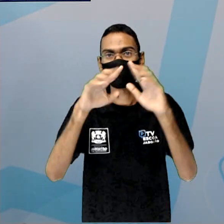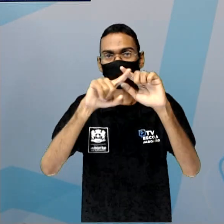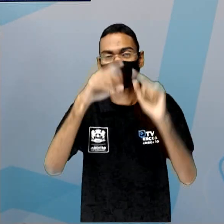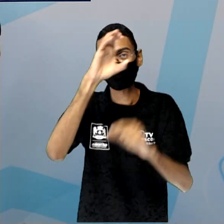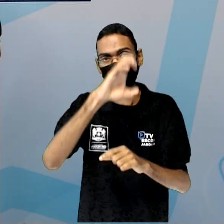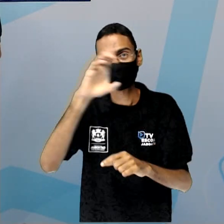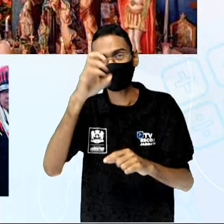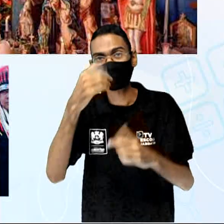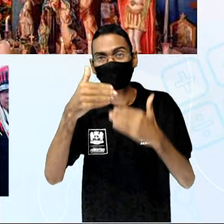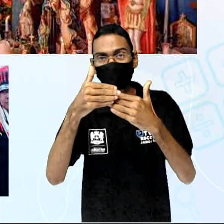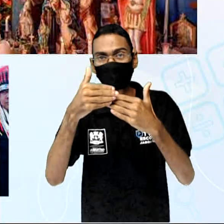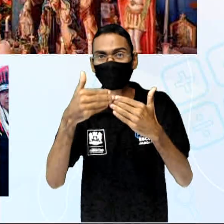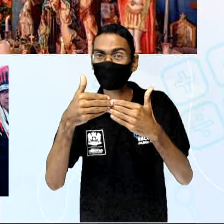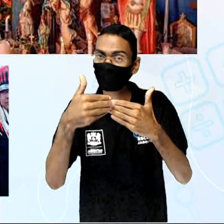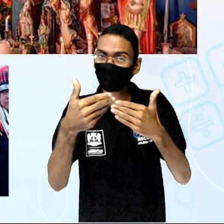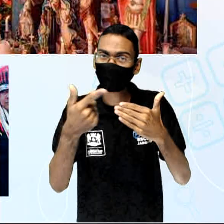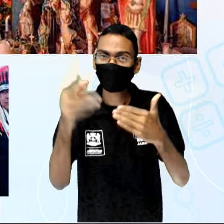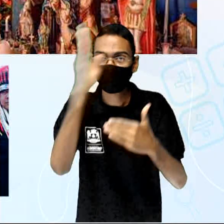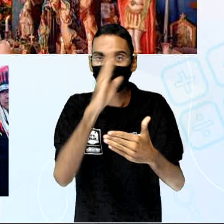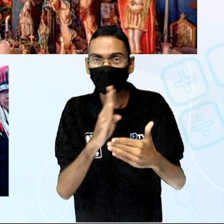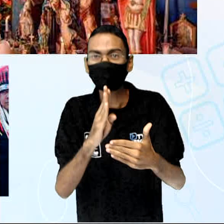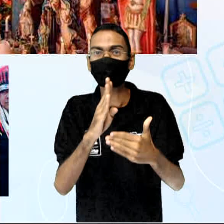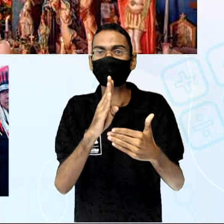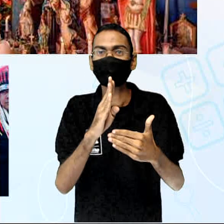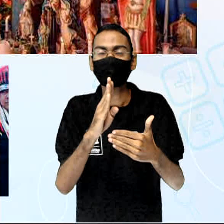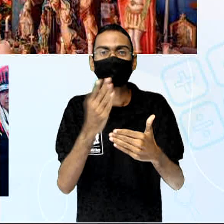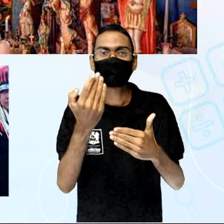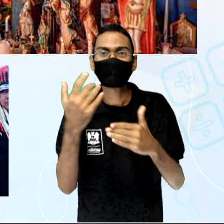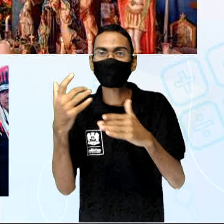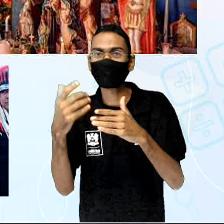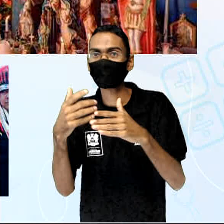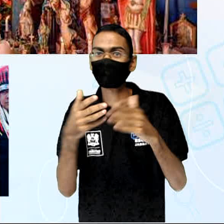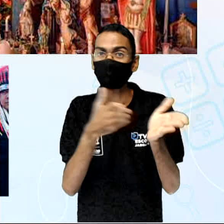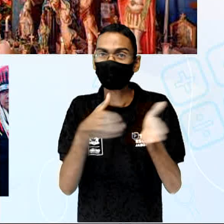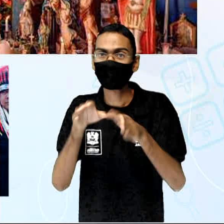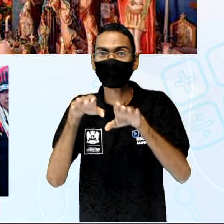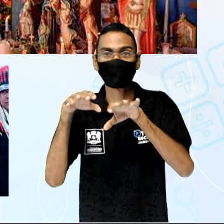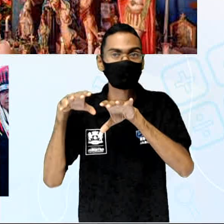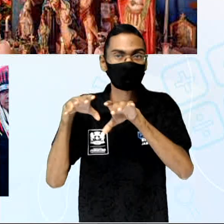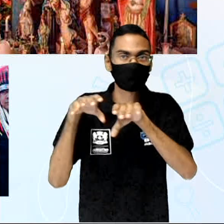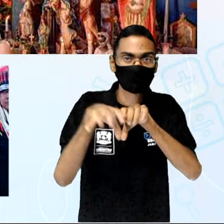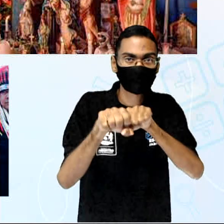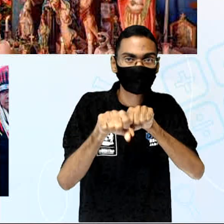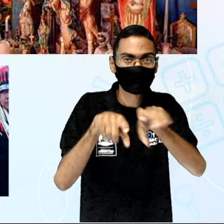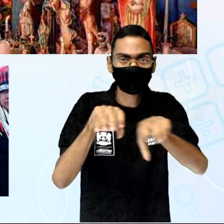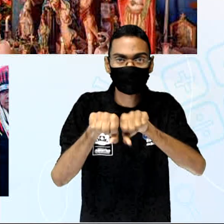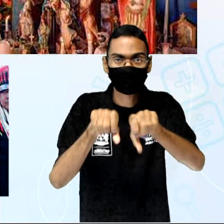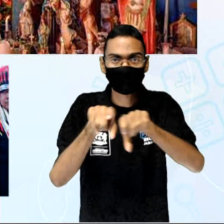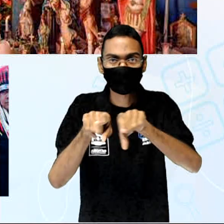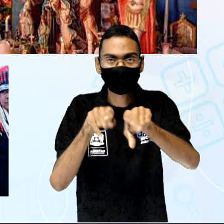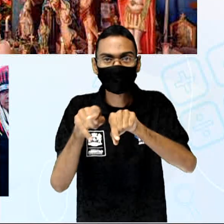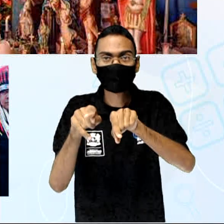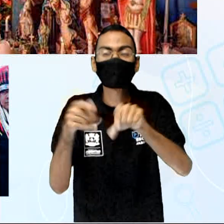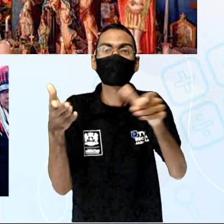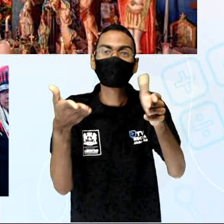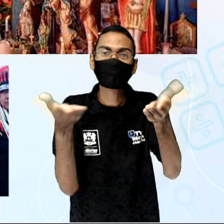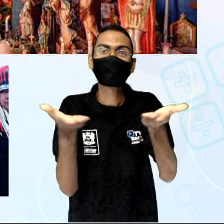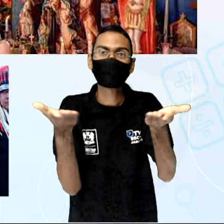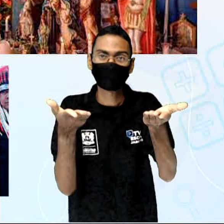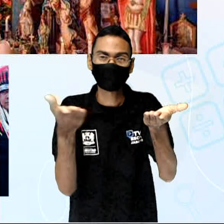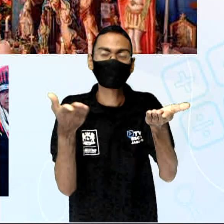Brasil, é um período pré-colonial, período colonial, e agora a gente traz já o desenvolvimento, o